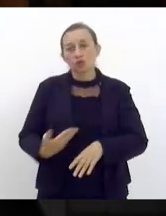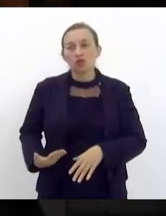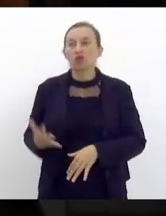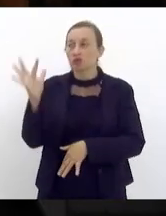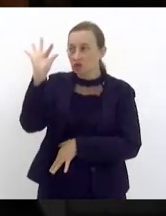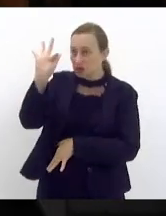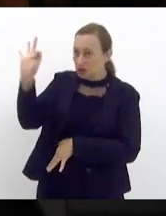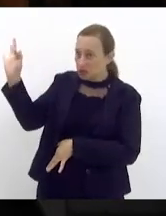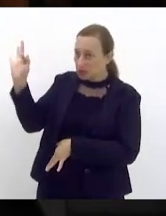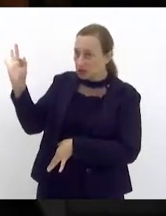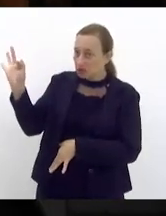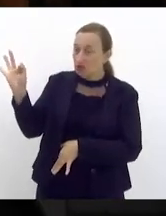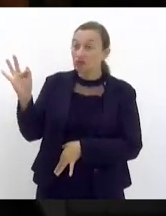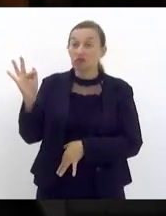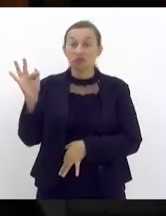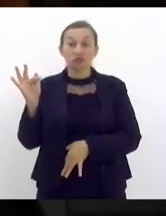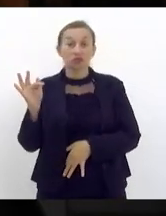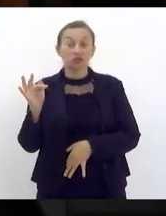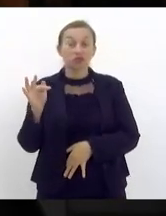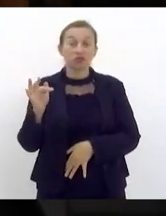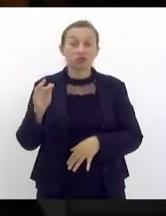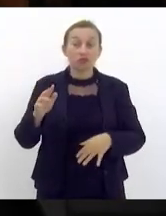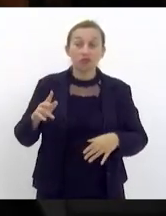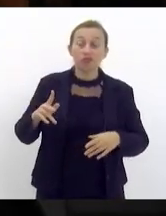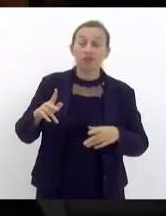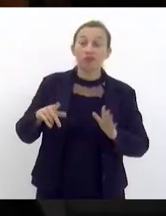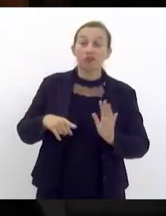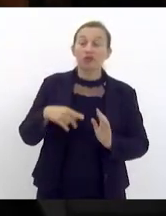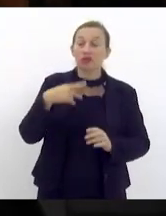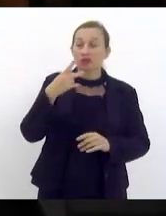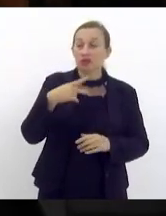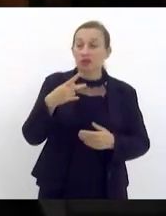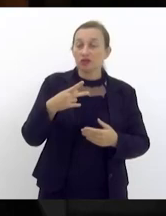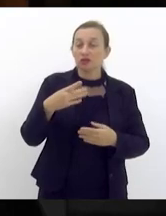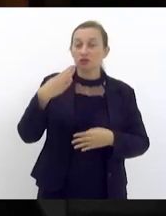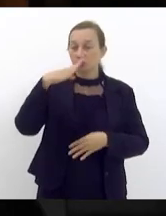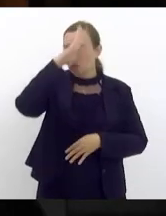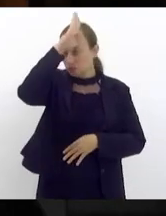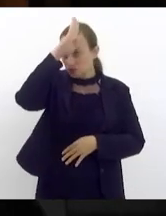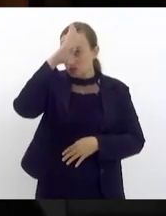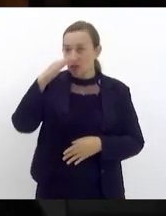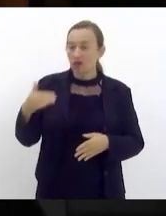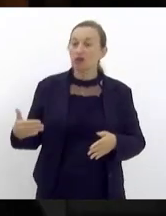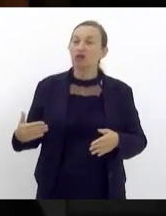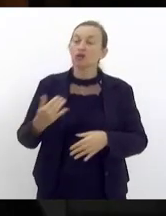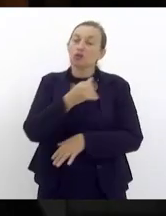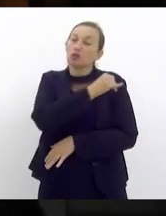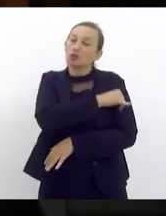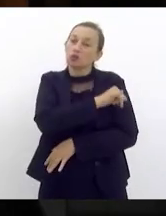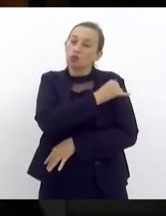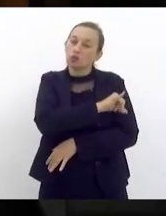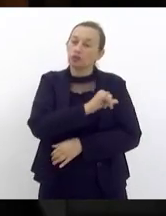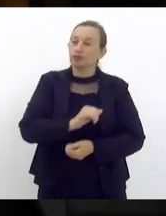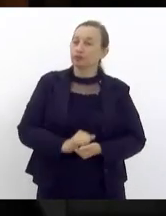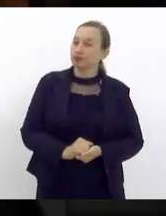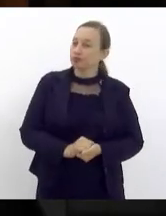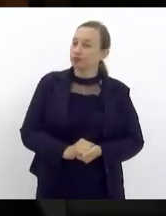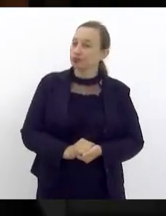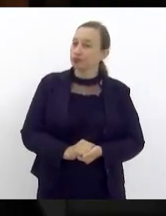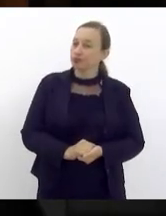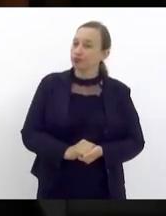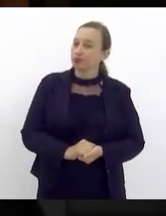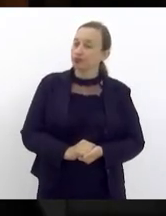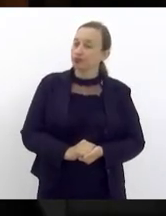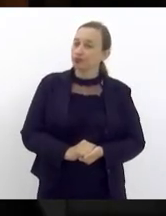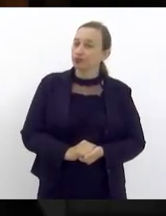que vem tratando desde o governo Bolsonaro o Rio de Janeiro como um